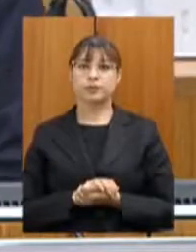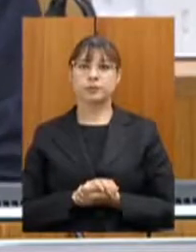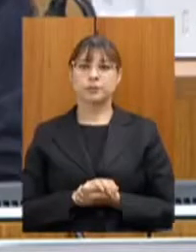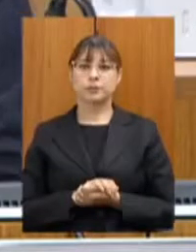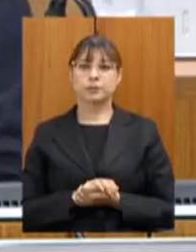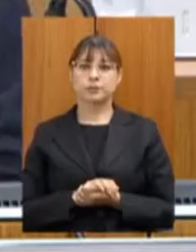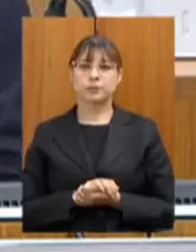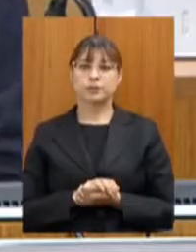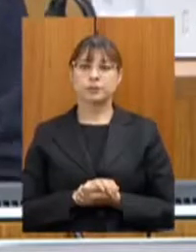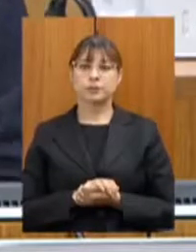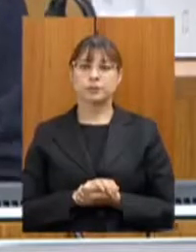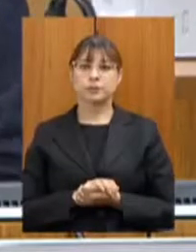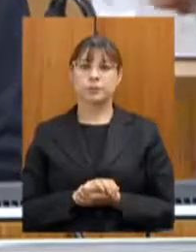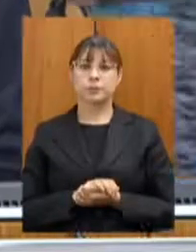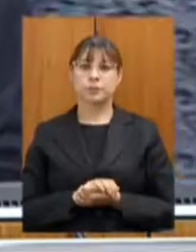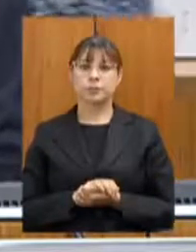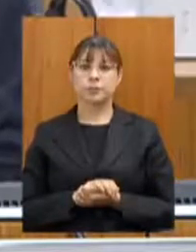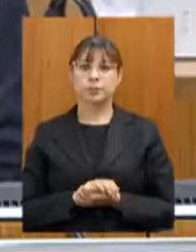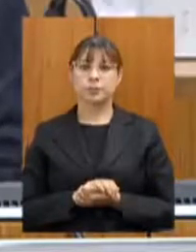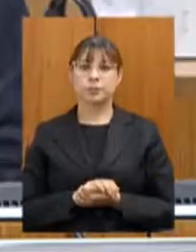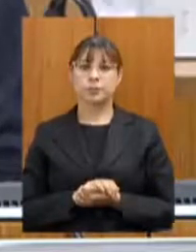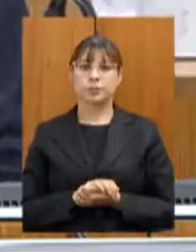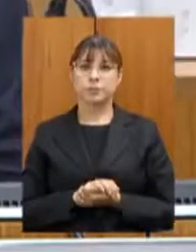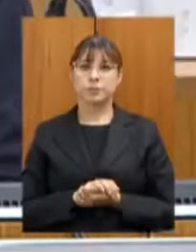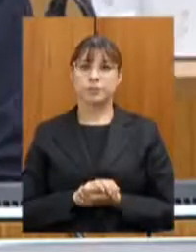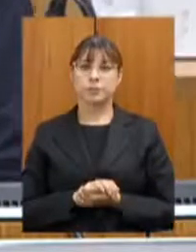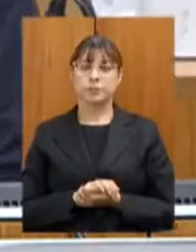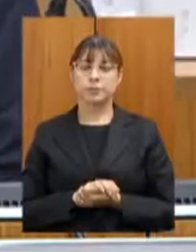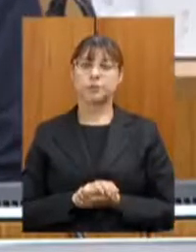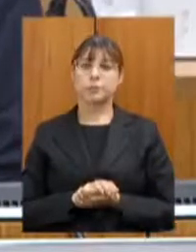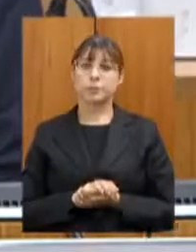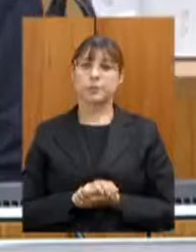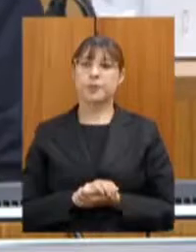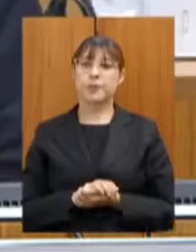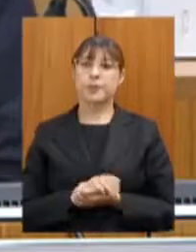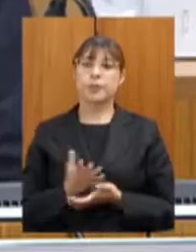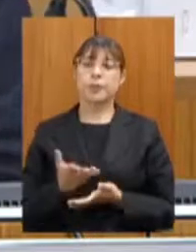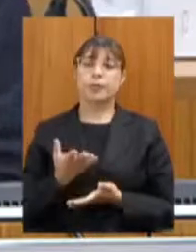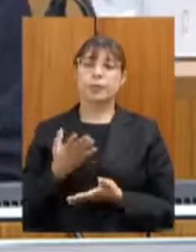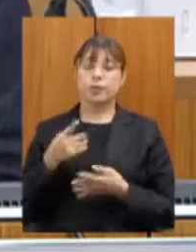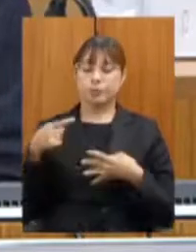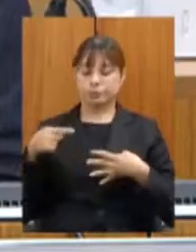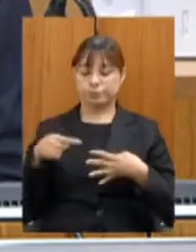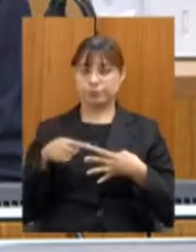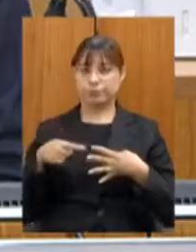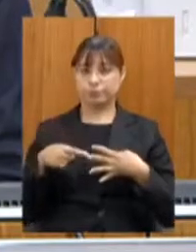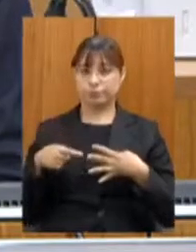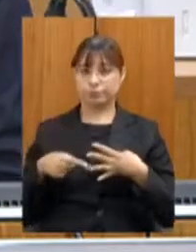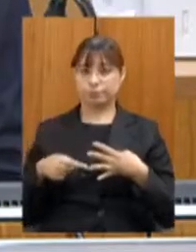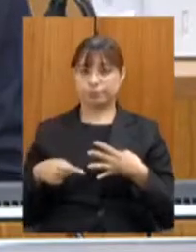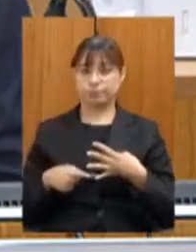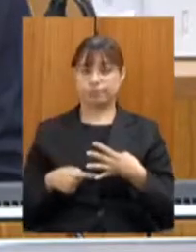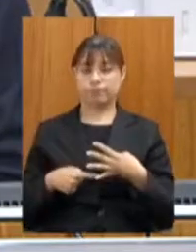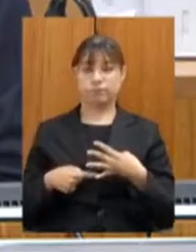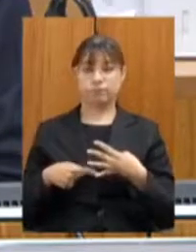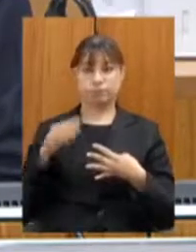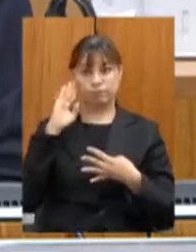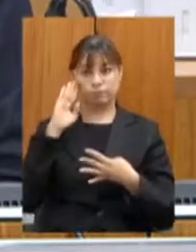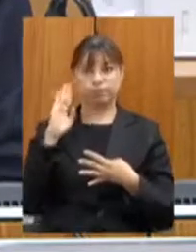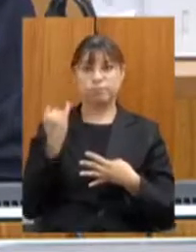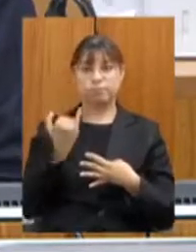Podemos começar. Bom, eu queria, inicialmente, chamar a atenção para quatro pontos importantes que